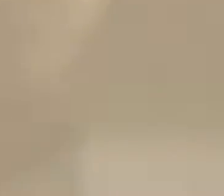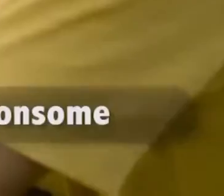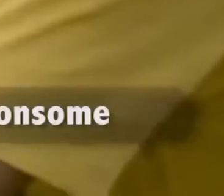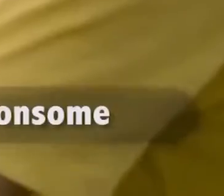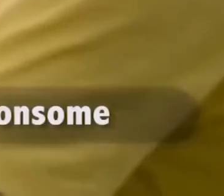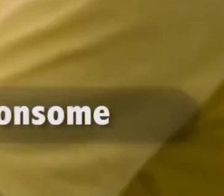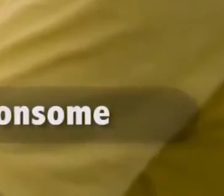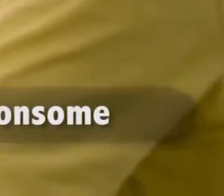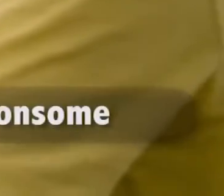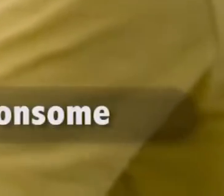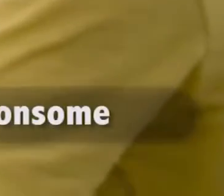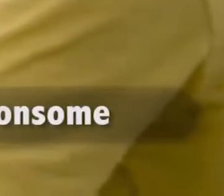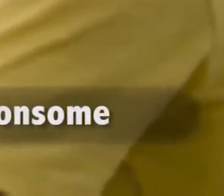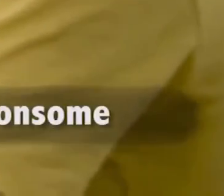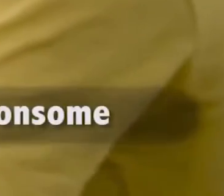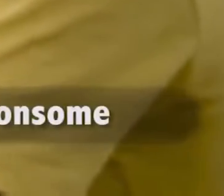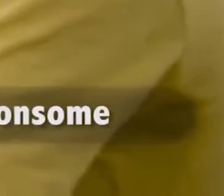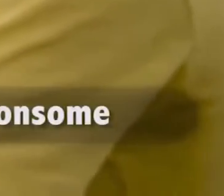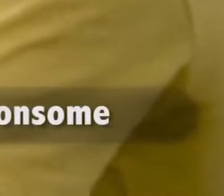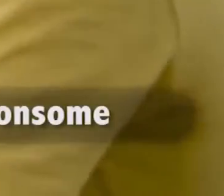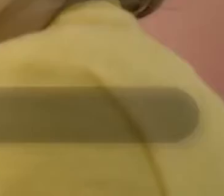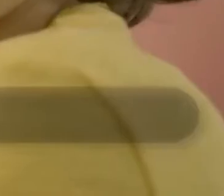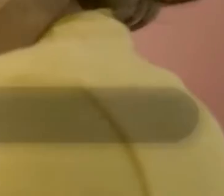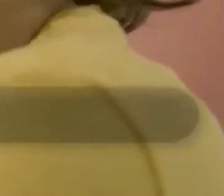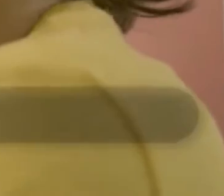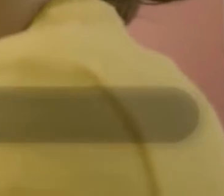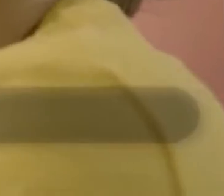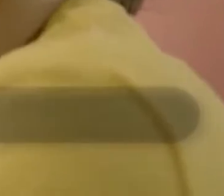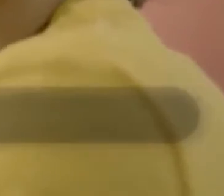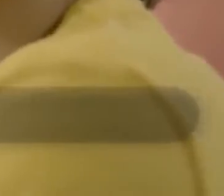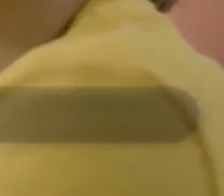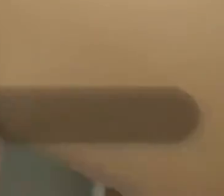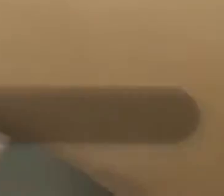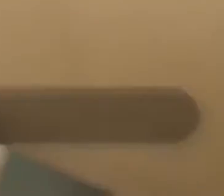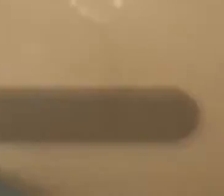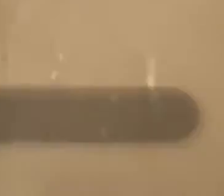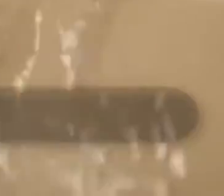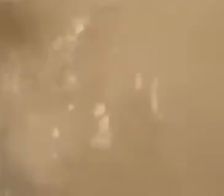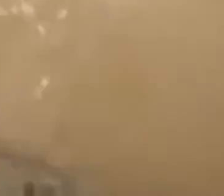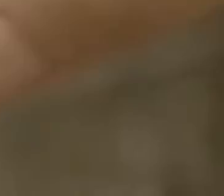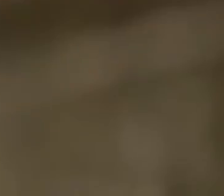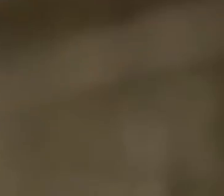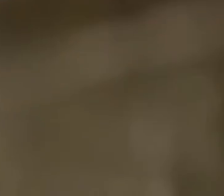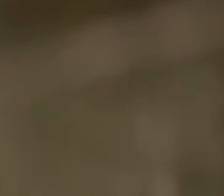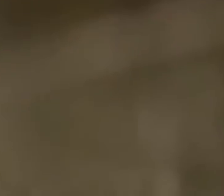Você sabia que a qualidade da água que a gente consome é muito importante para a nossa saúde?